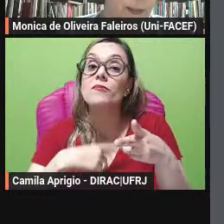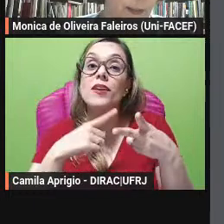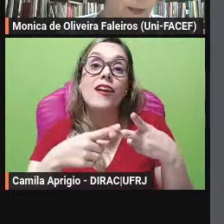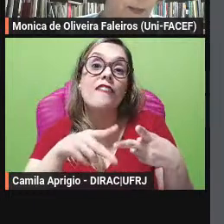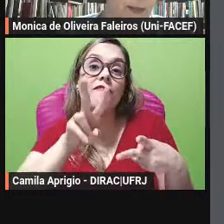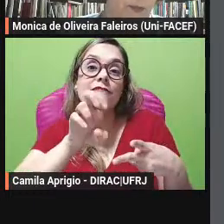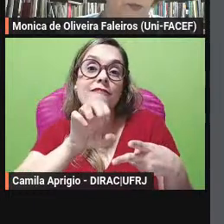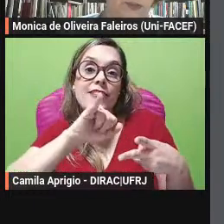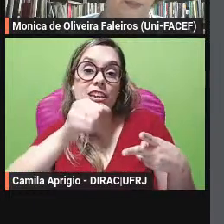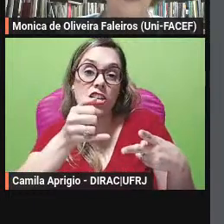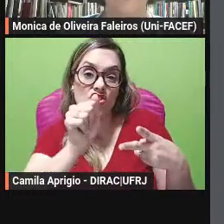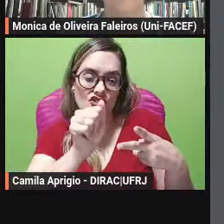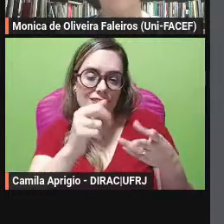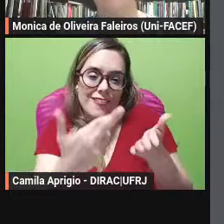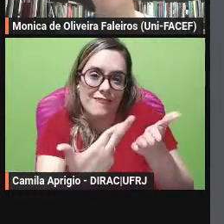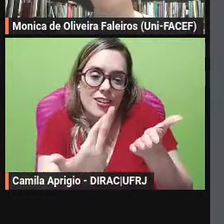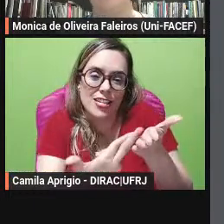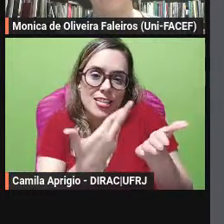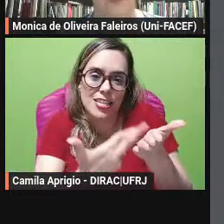outras